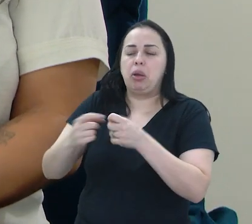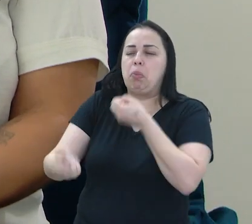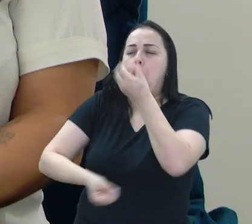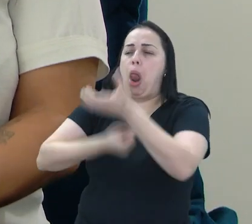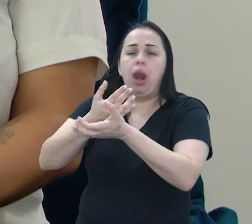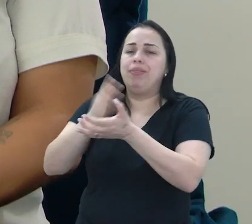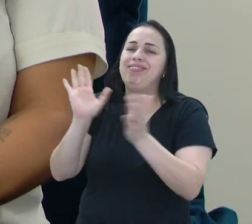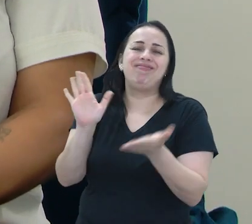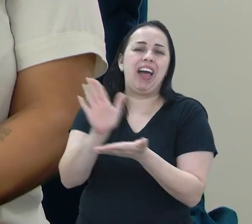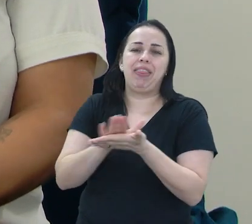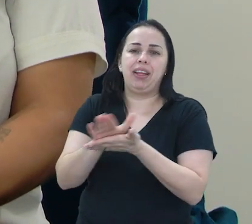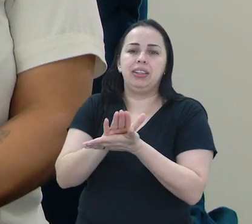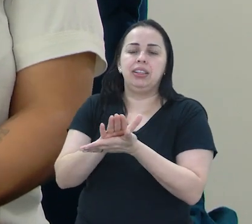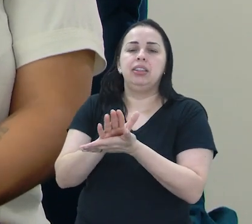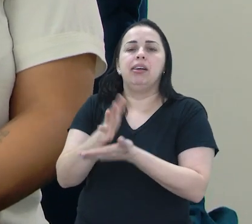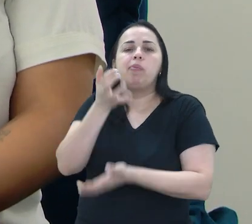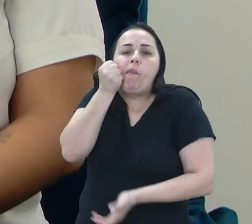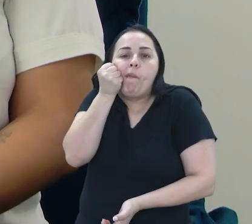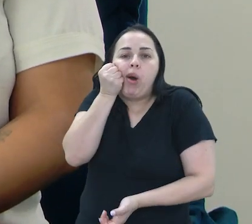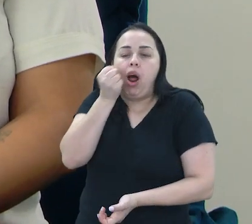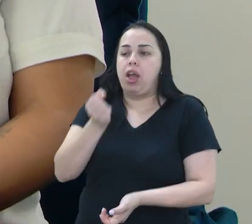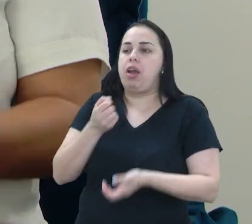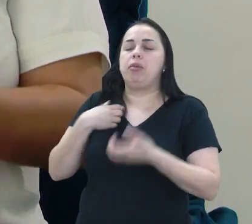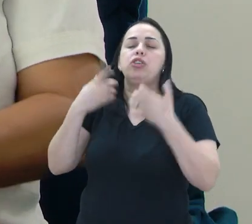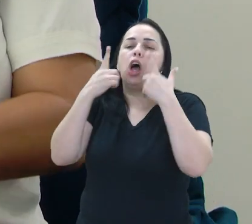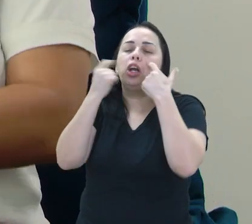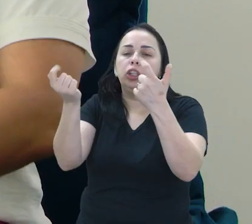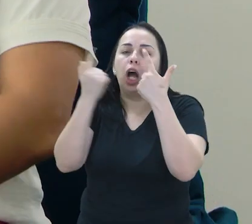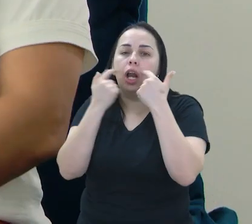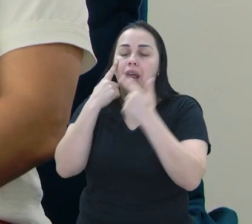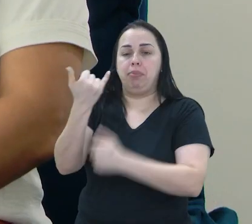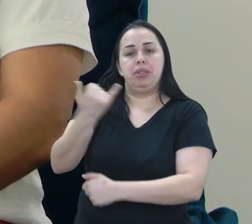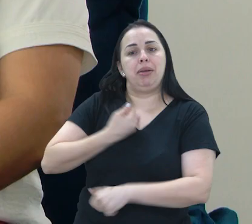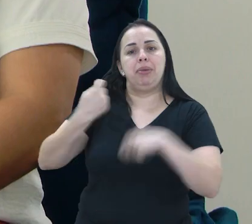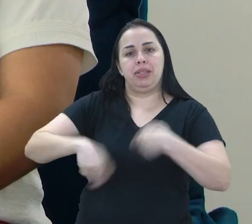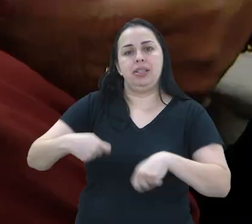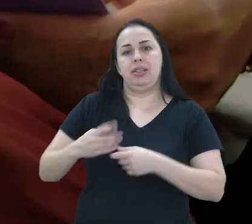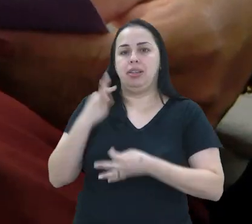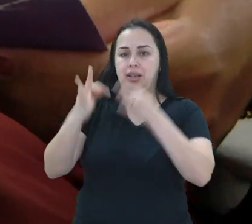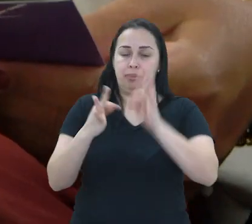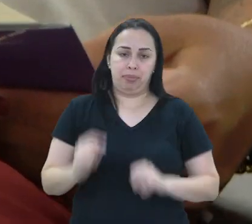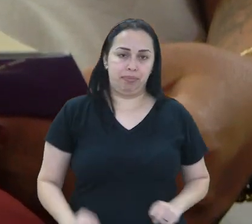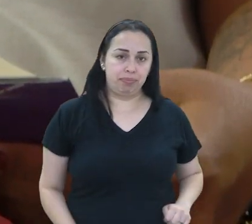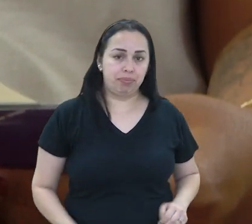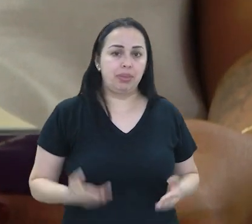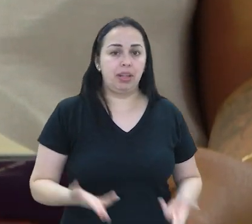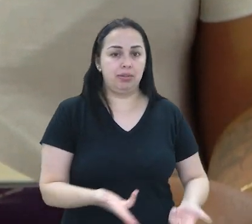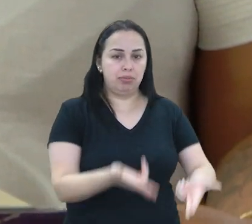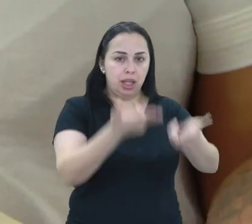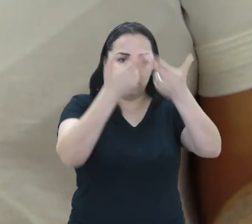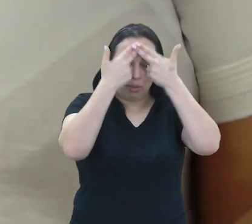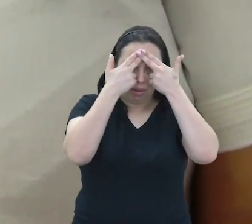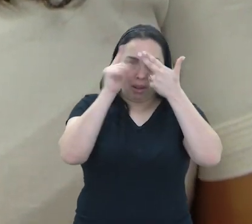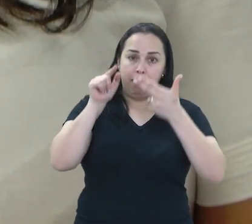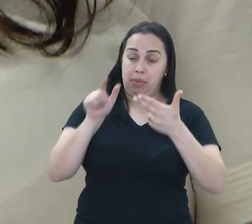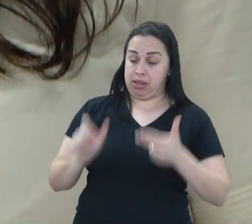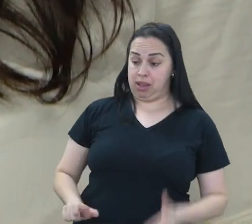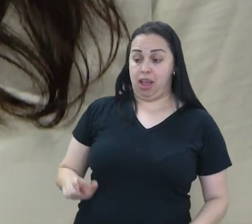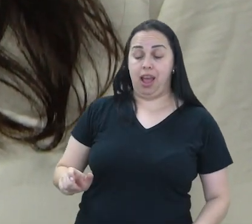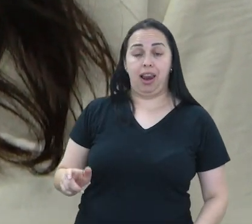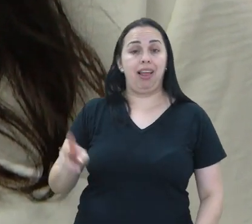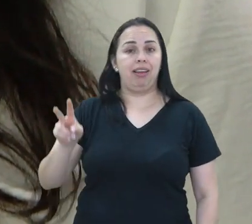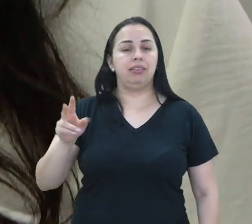ele falou para mim, olha, você precisa buscar tratamento. Sozinha você não vai conseguir. Desde o trauma, alguns hábitos